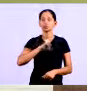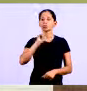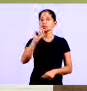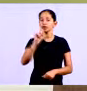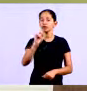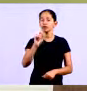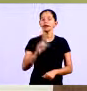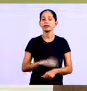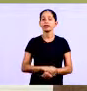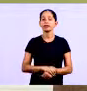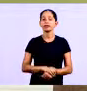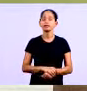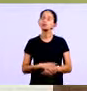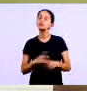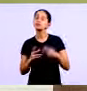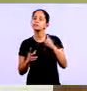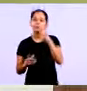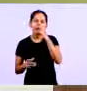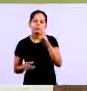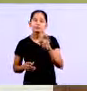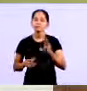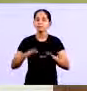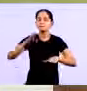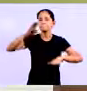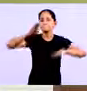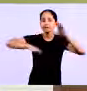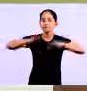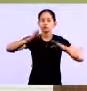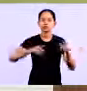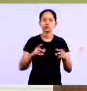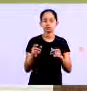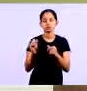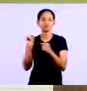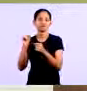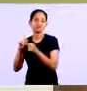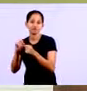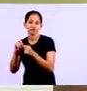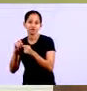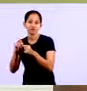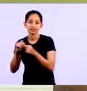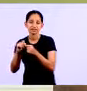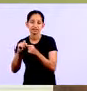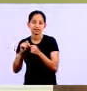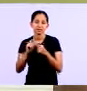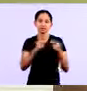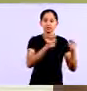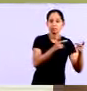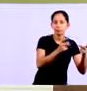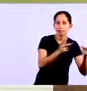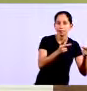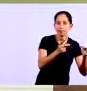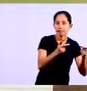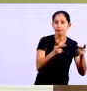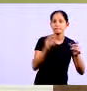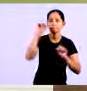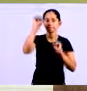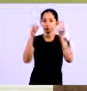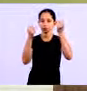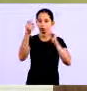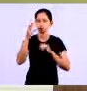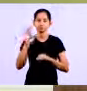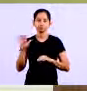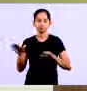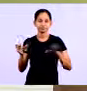pção de quanto ele tinha que produzir e vender produzir e vender produzir e vender uma indústria mas essa produção